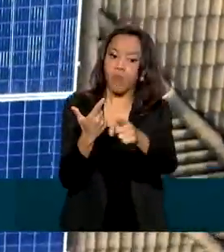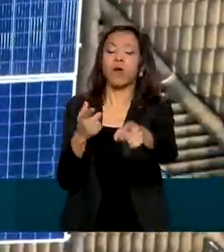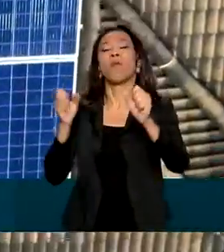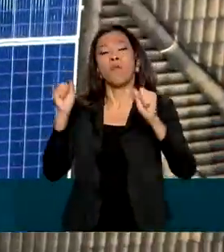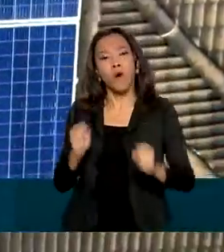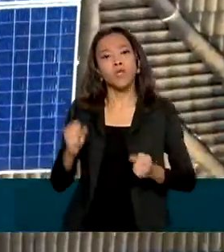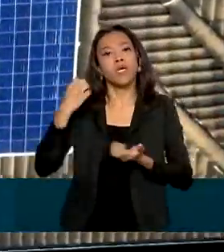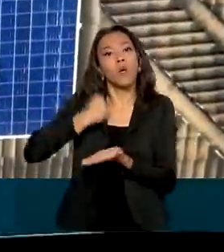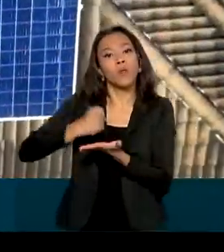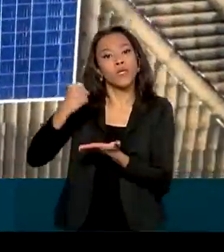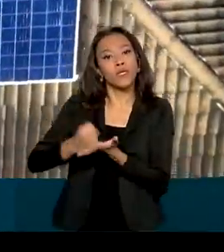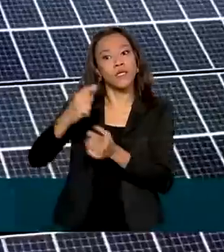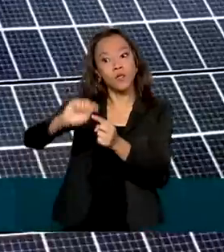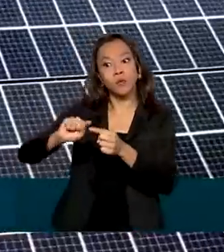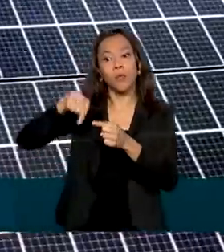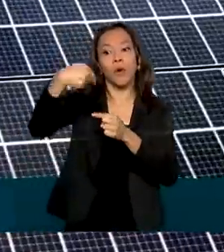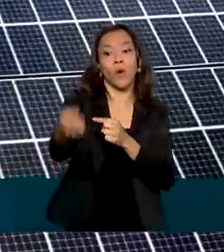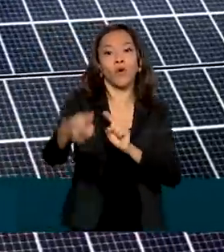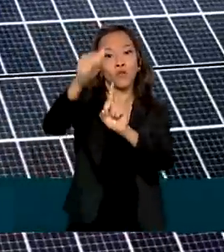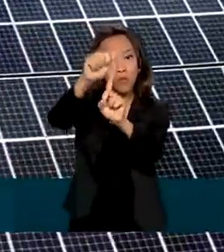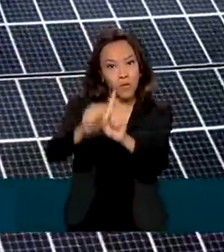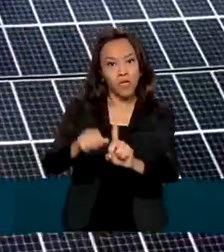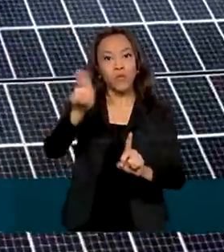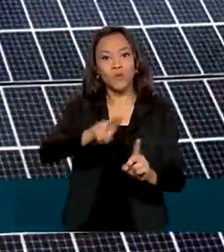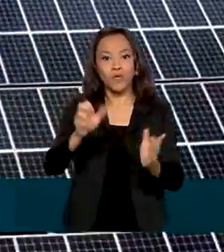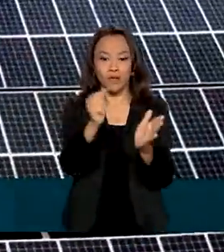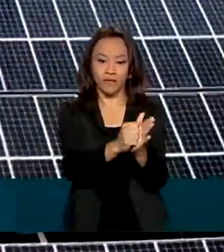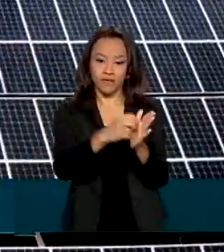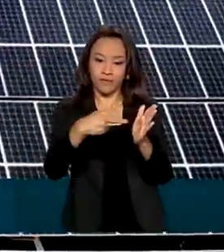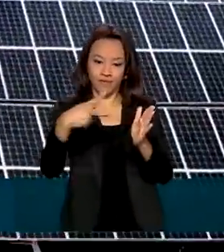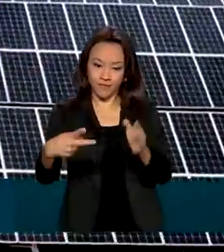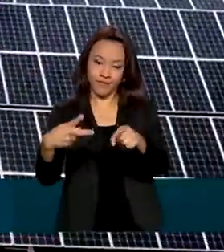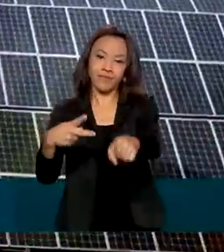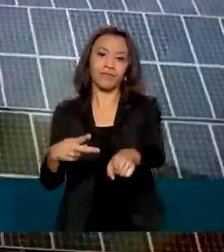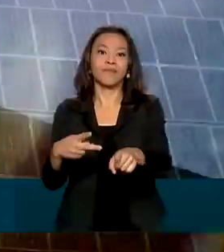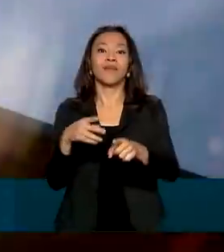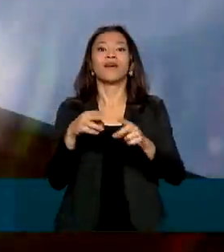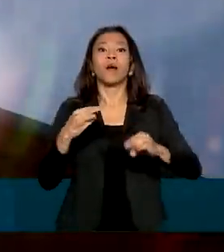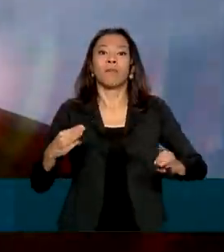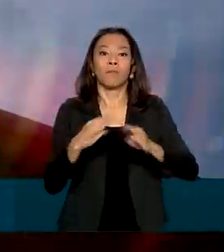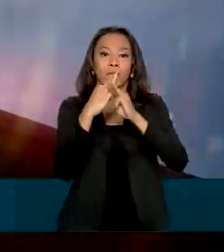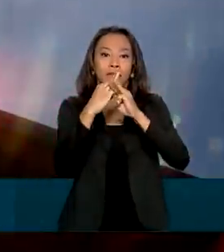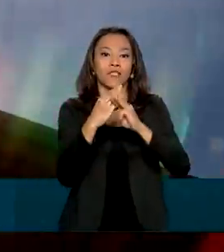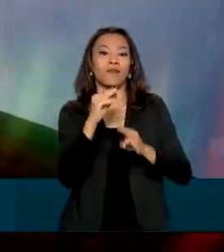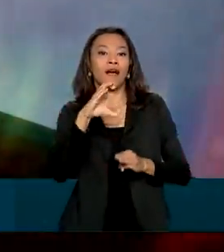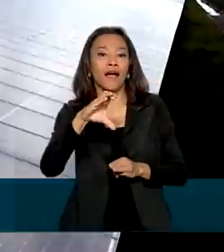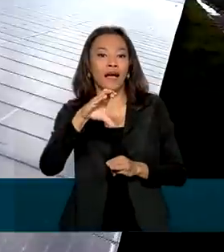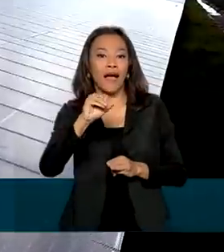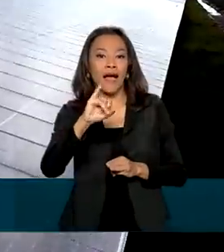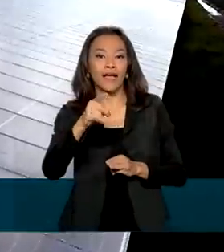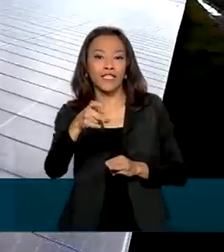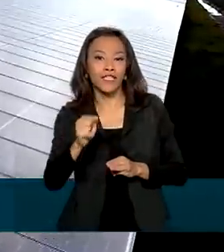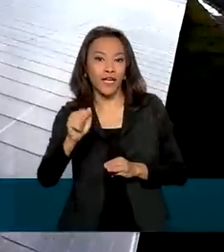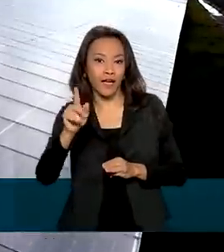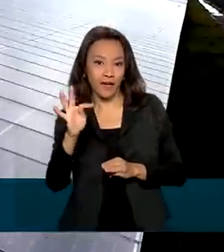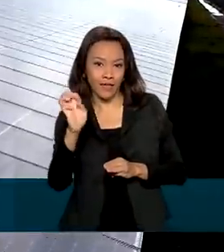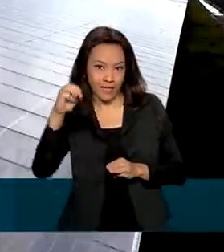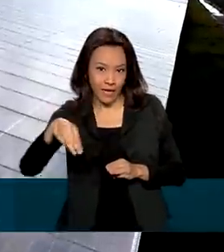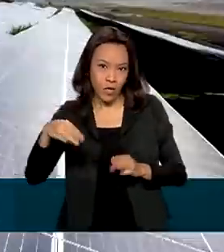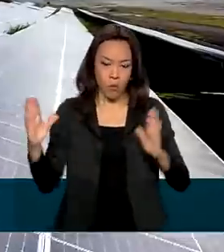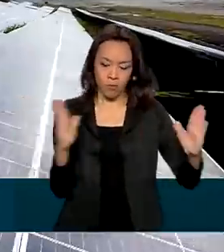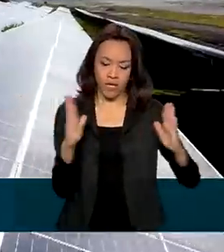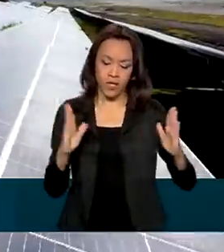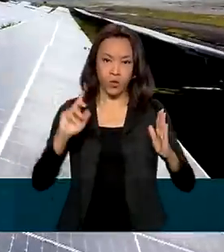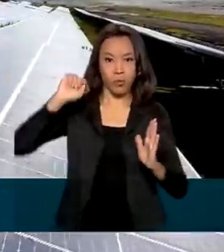contratado a partir do mês que vem por meio do aplicativo Caixa Tem para Celular. O prazo para pagamento é de cinco anos,